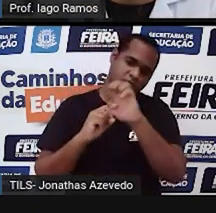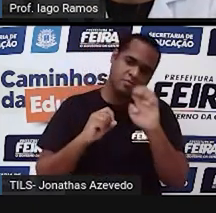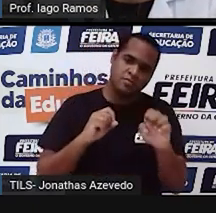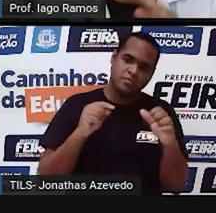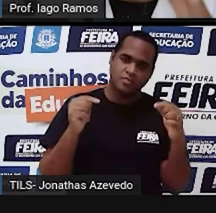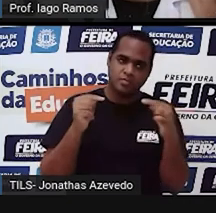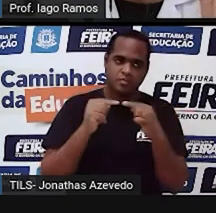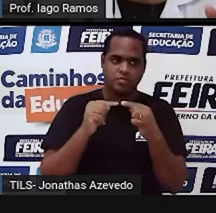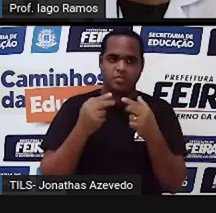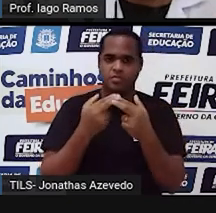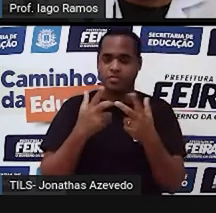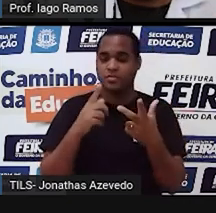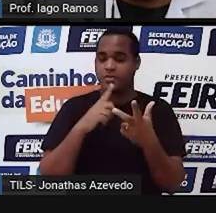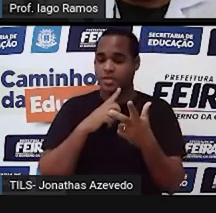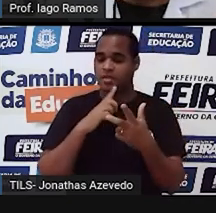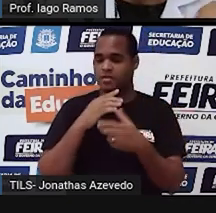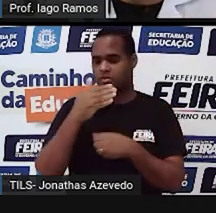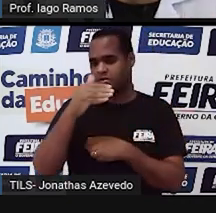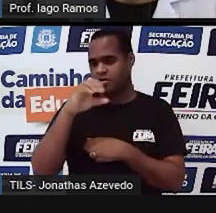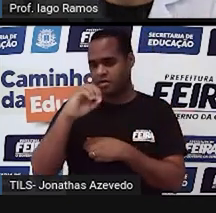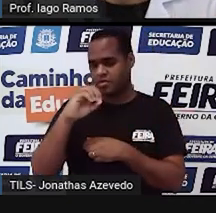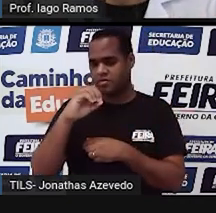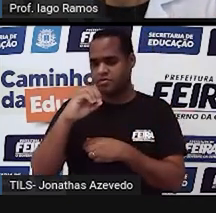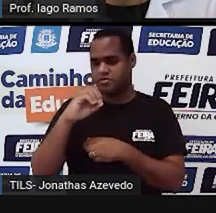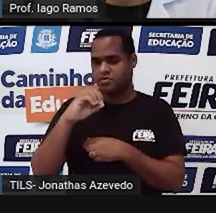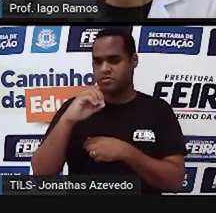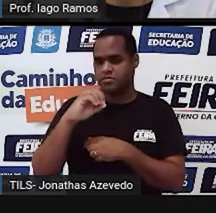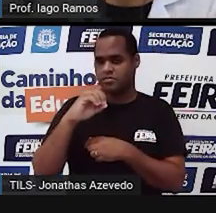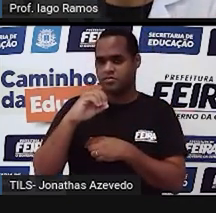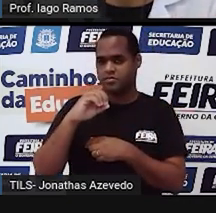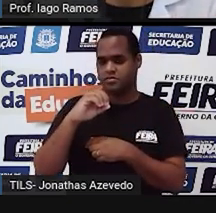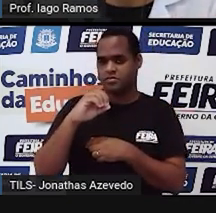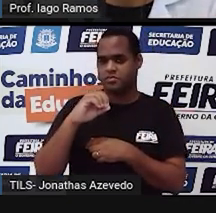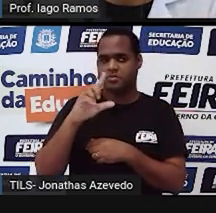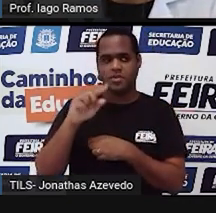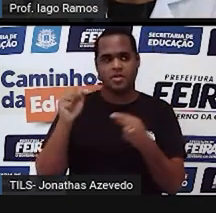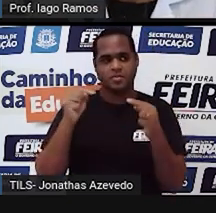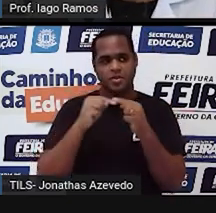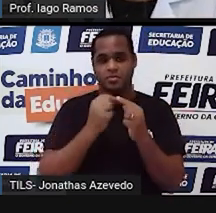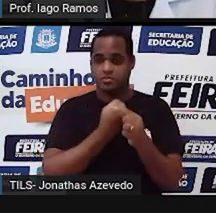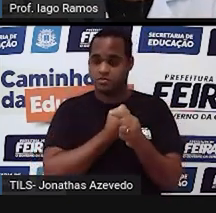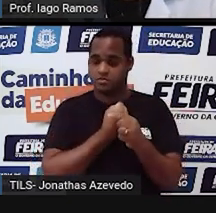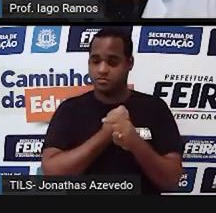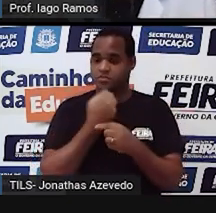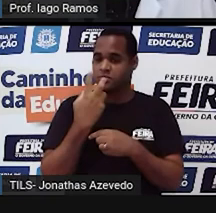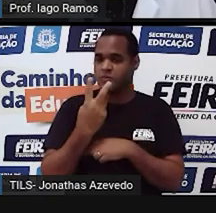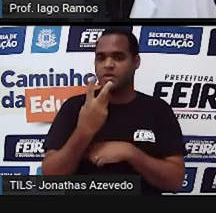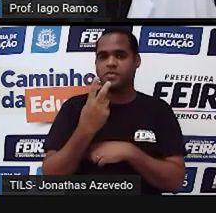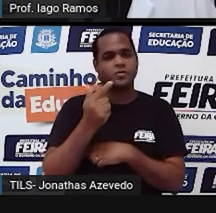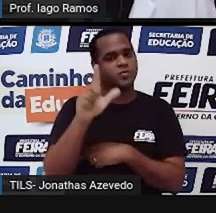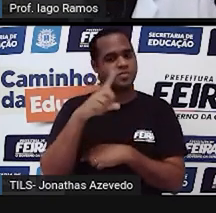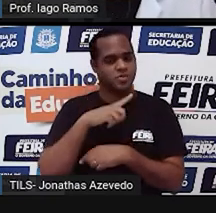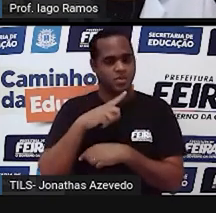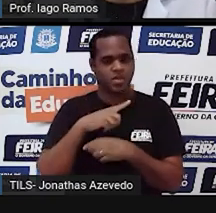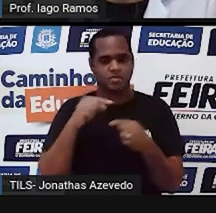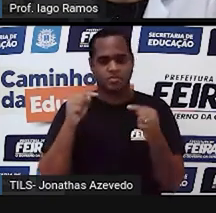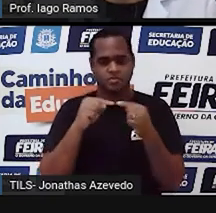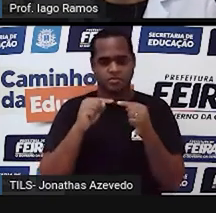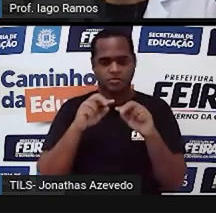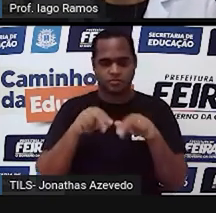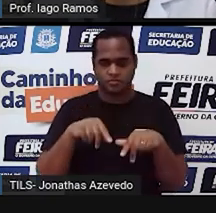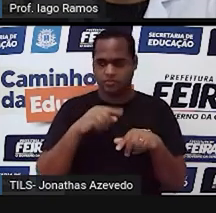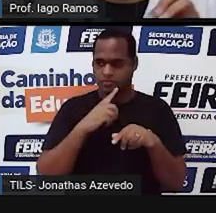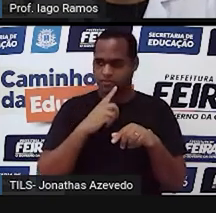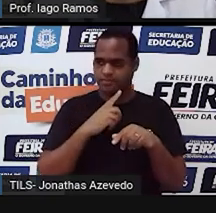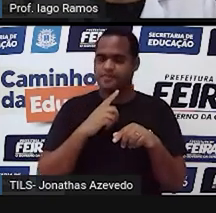unidade vem as dezenas. Naquele caso é o número 2. Já os que estão atrás da vírgula a